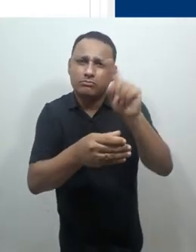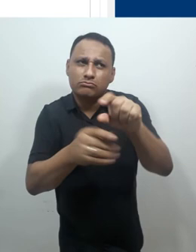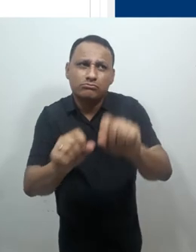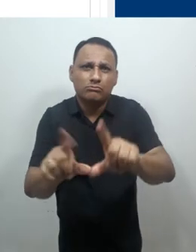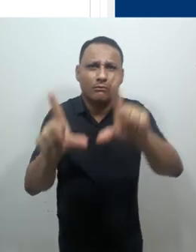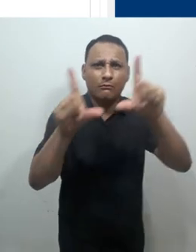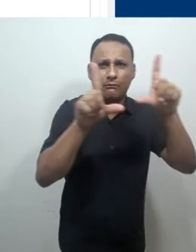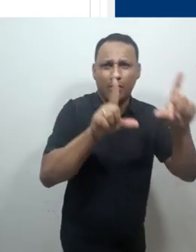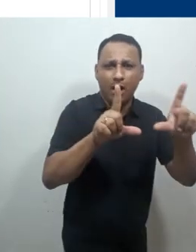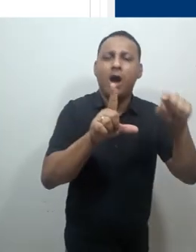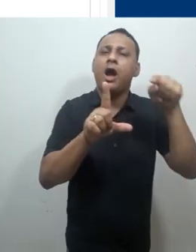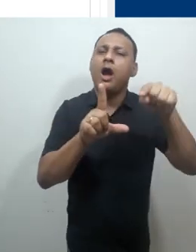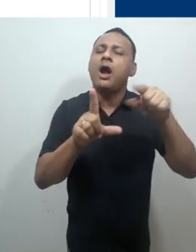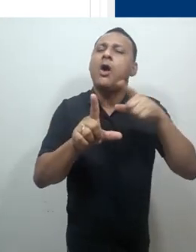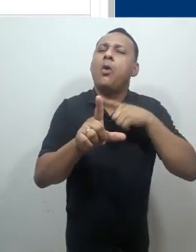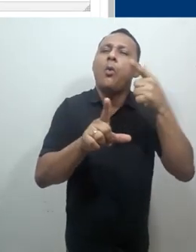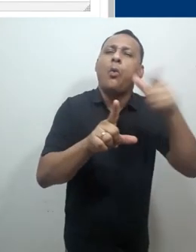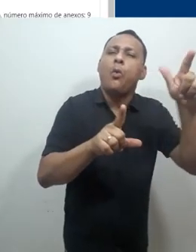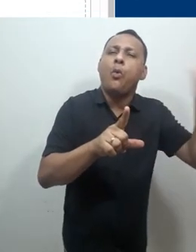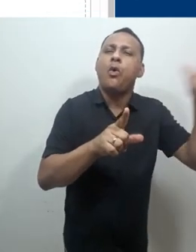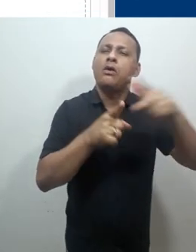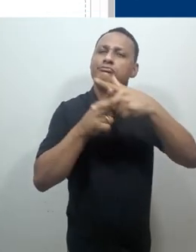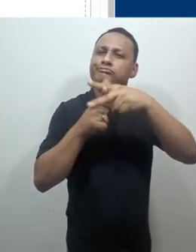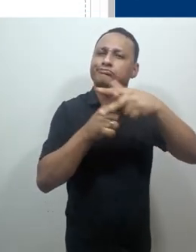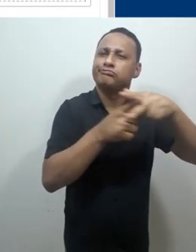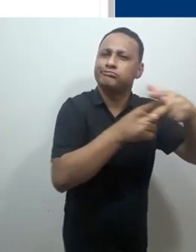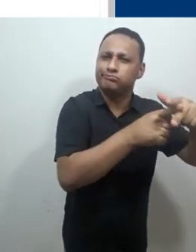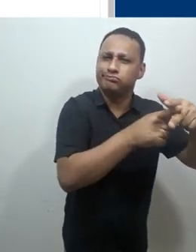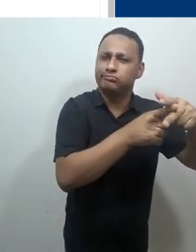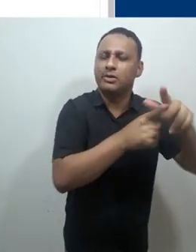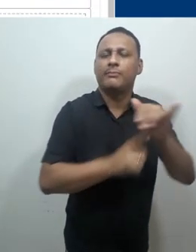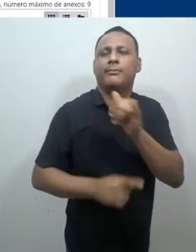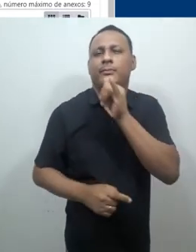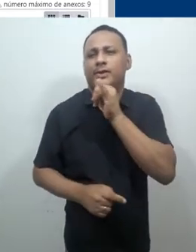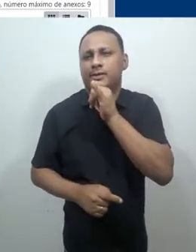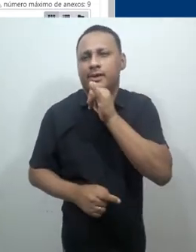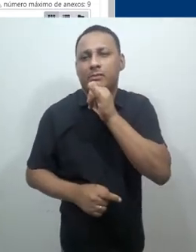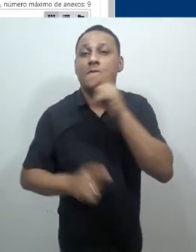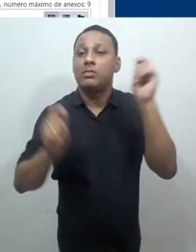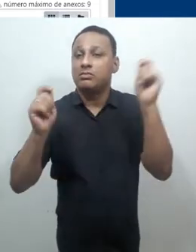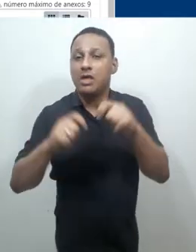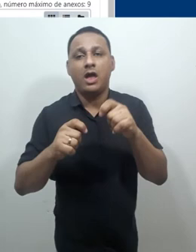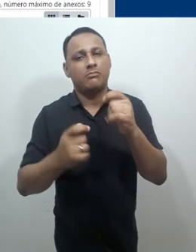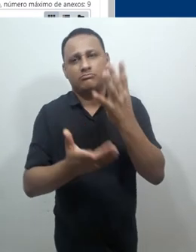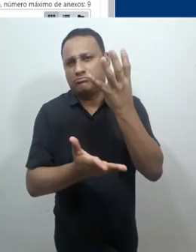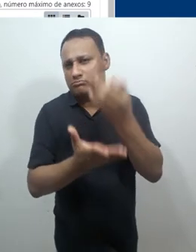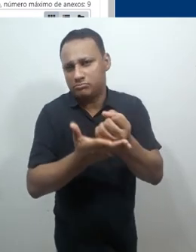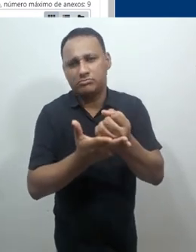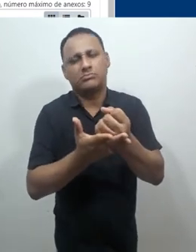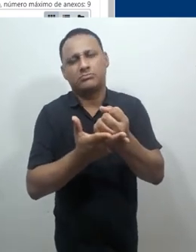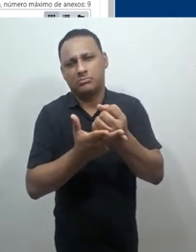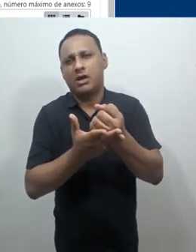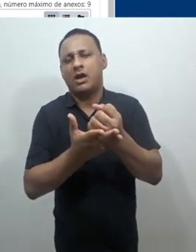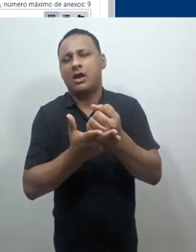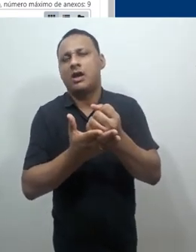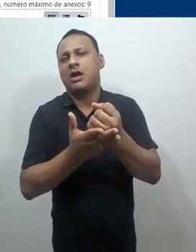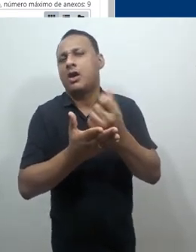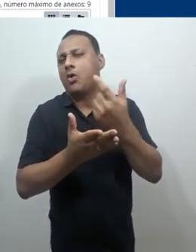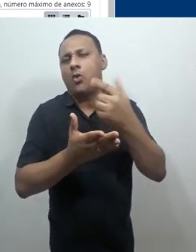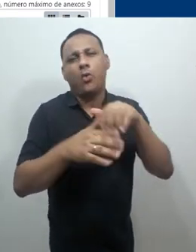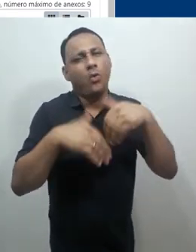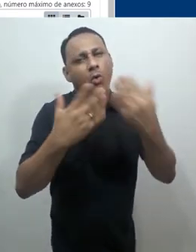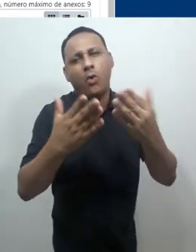Aqui, além das opções padrão, eu vou ter algumas outras opções, como, por exemplo,